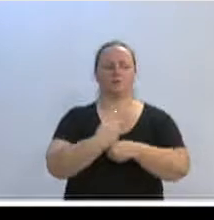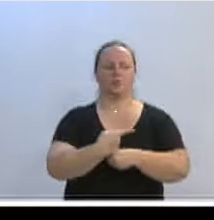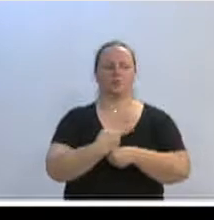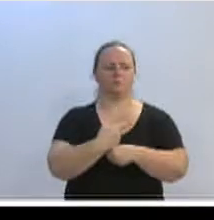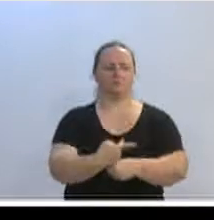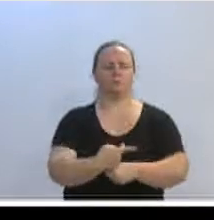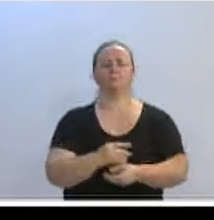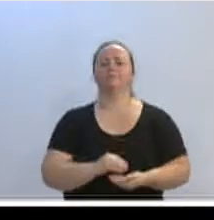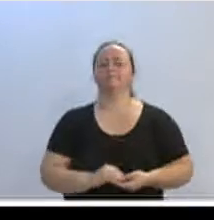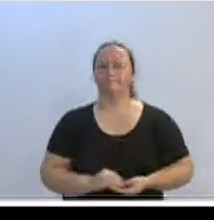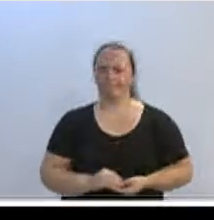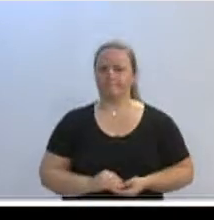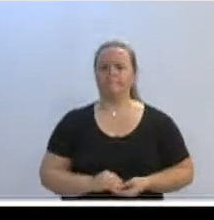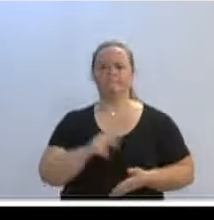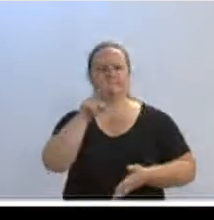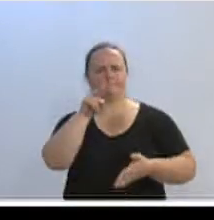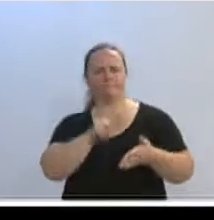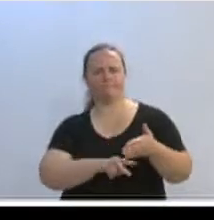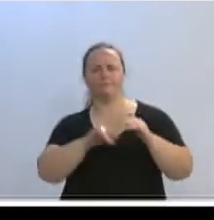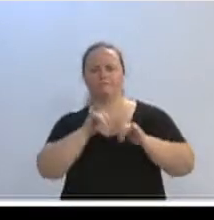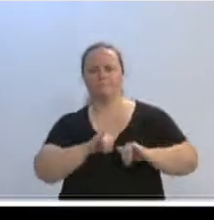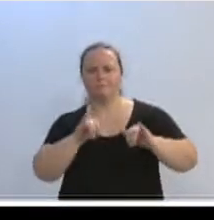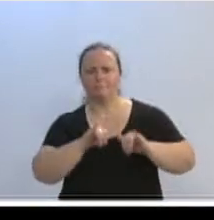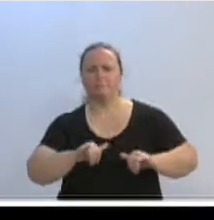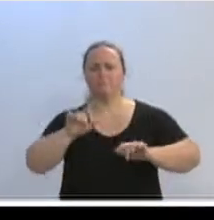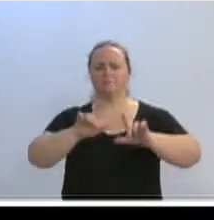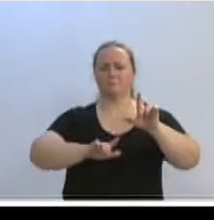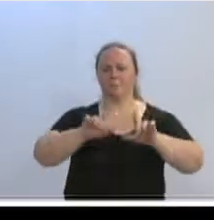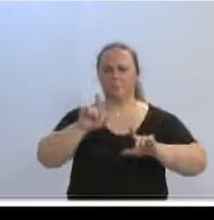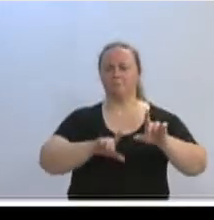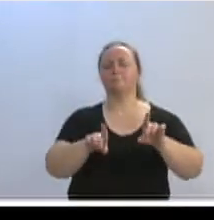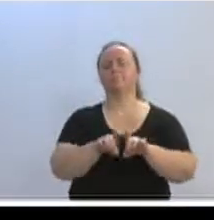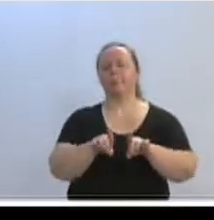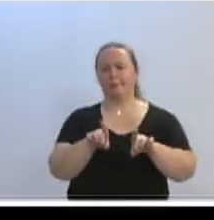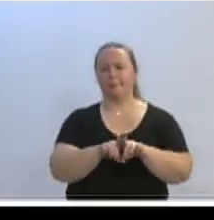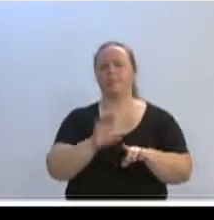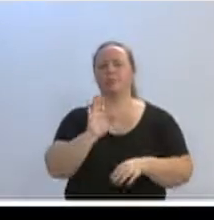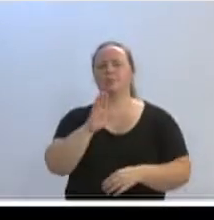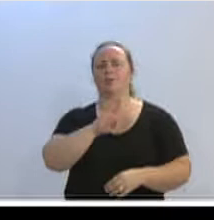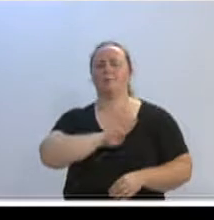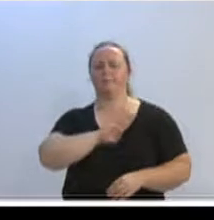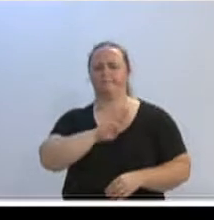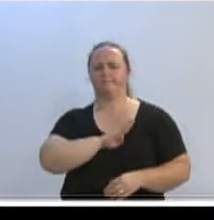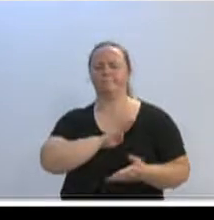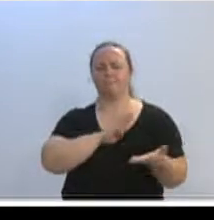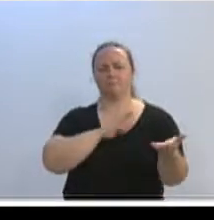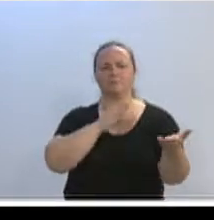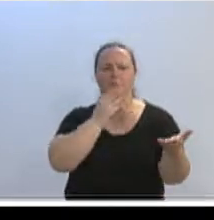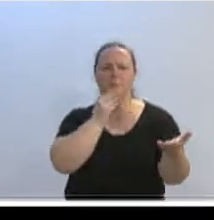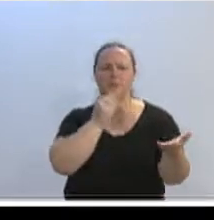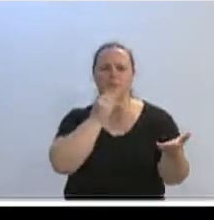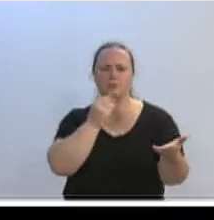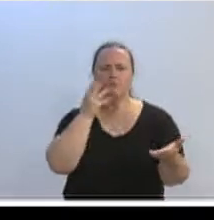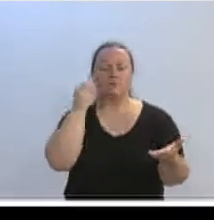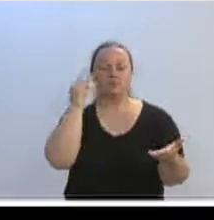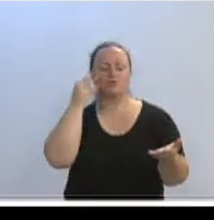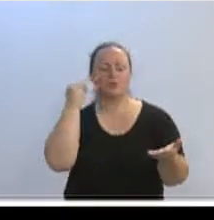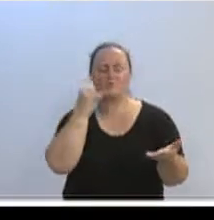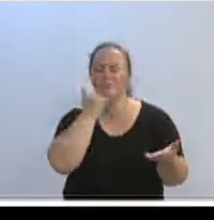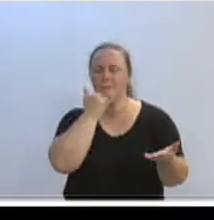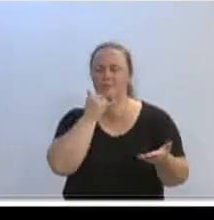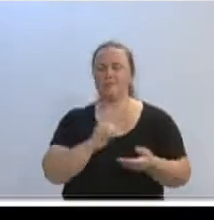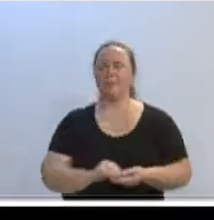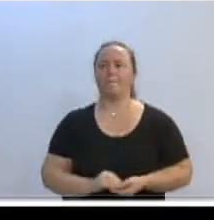por coincidência vi hoje na imprensa, no jornal, na TV, já abordado também aqui pelo colega vereador Gilson, e o requerimento que estamos fazendo essa tarde de hoje vai de encontro